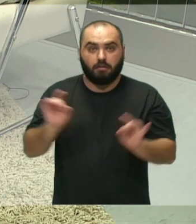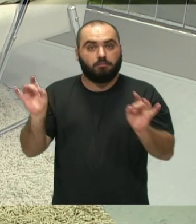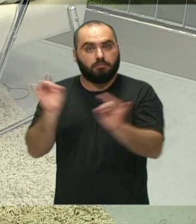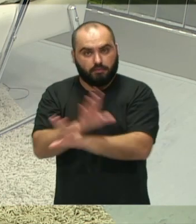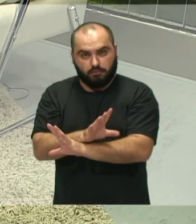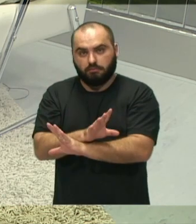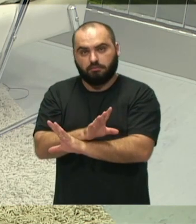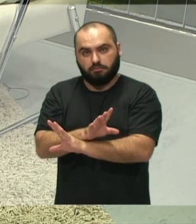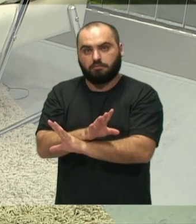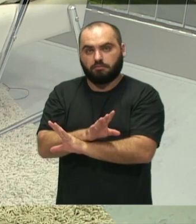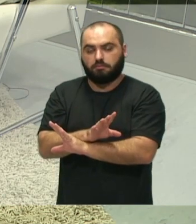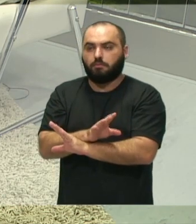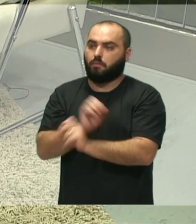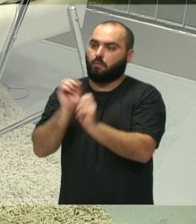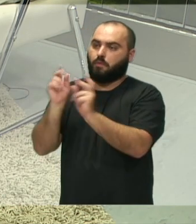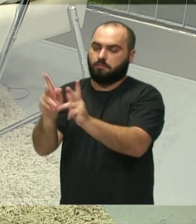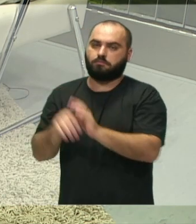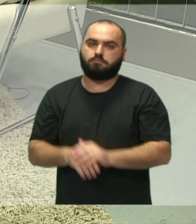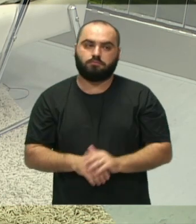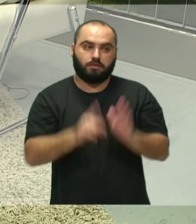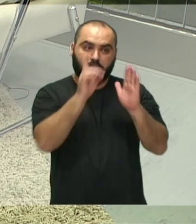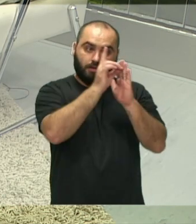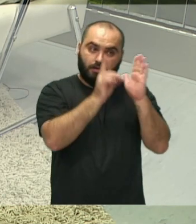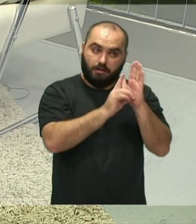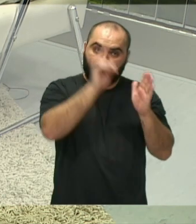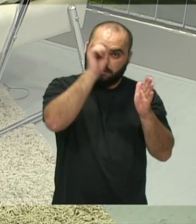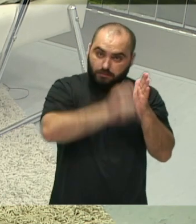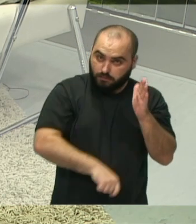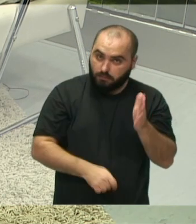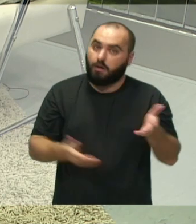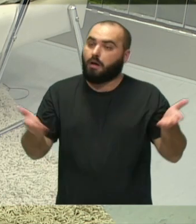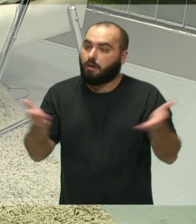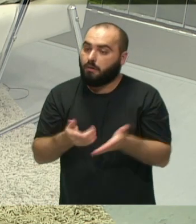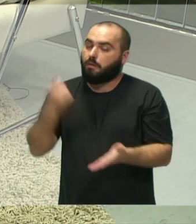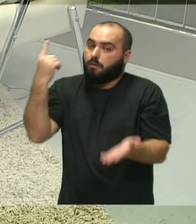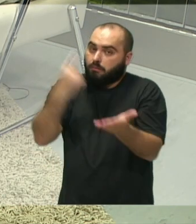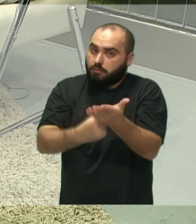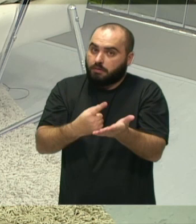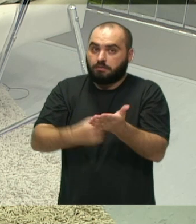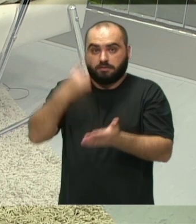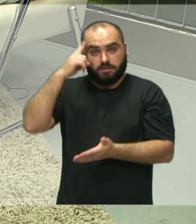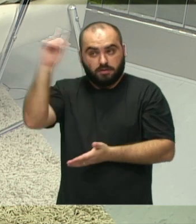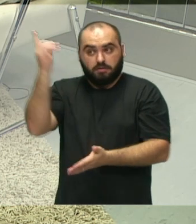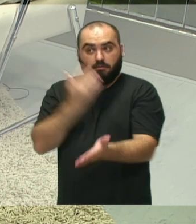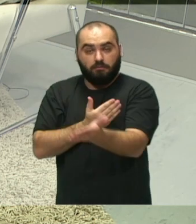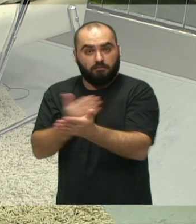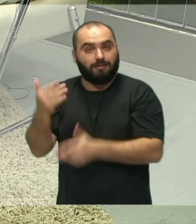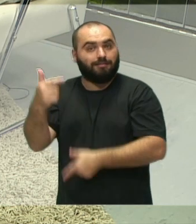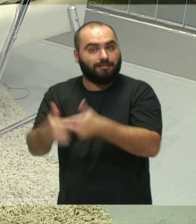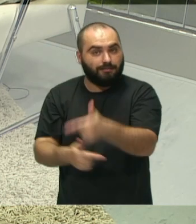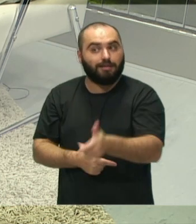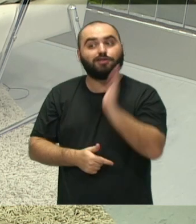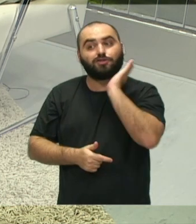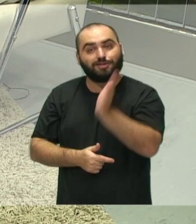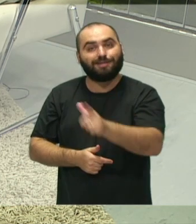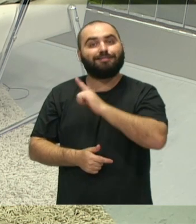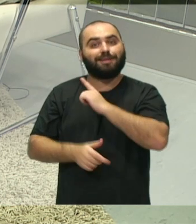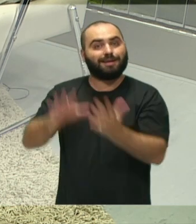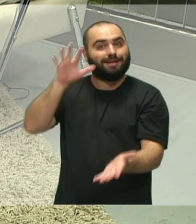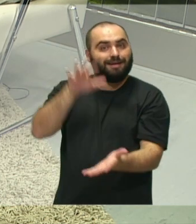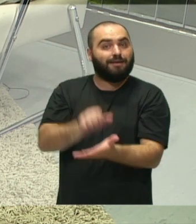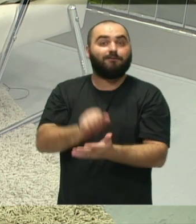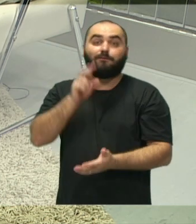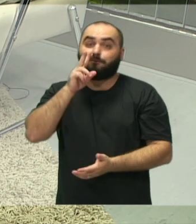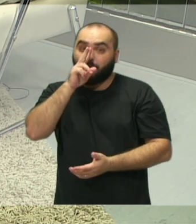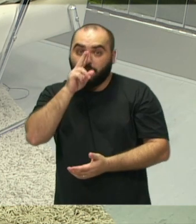planos. Então, agora o decreto está assinado, agora a gente está marcando as datas, agora começa o trabalho. Existe já um cadastro muito forte, muito